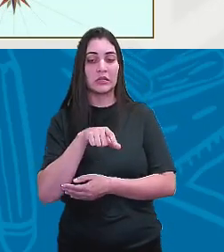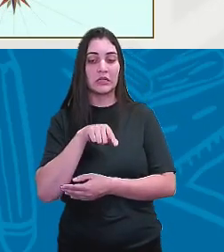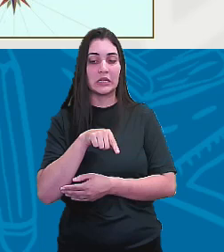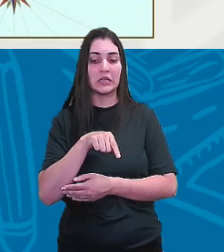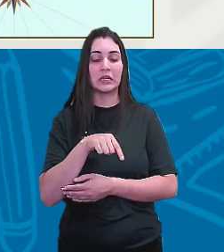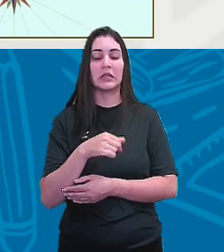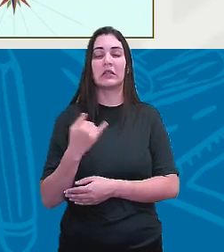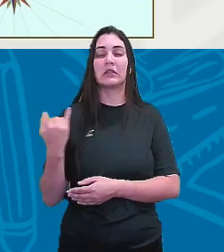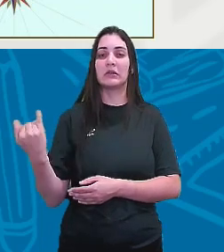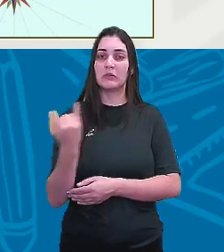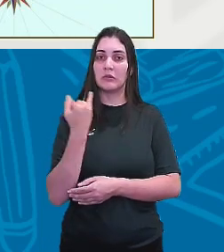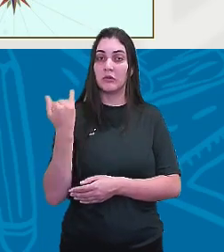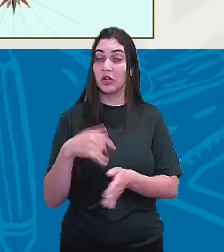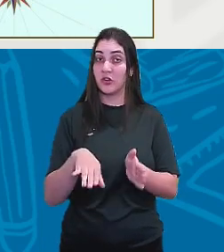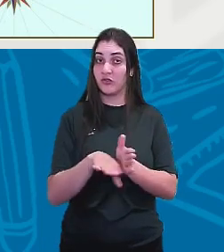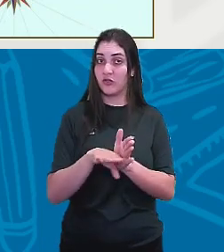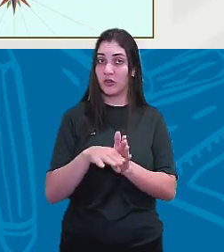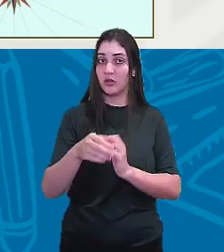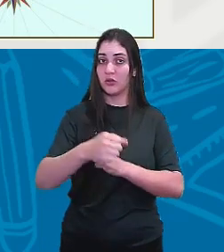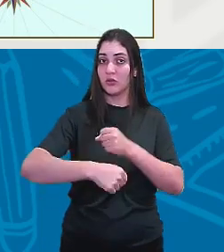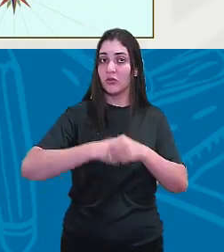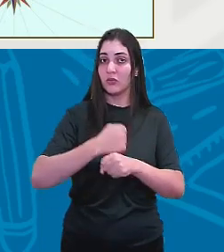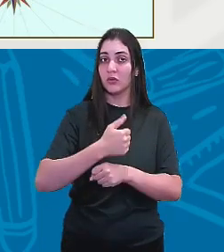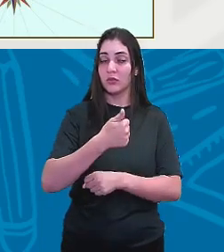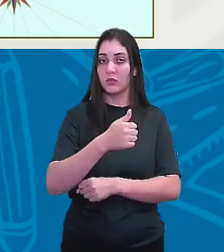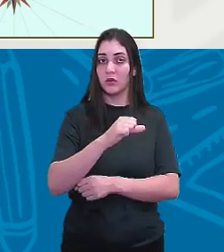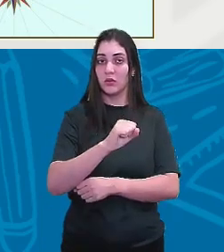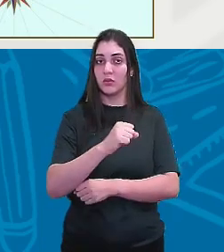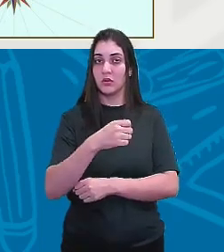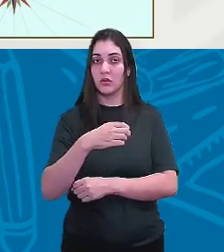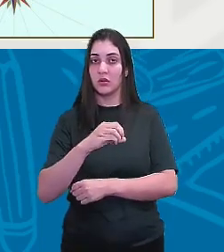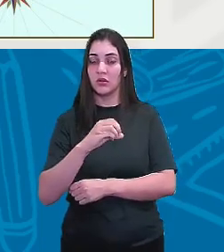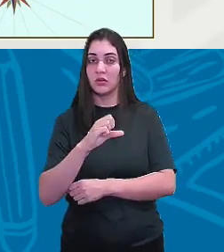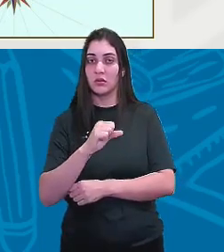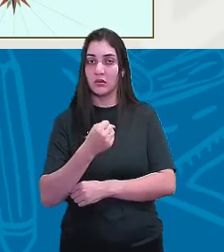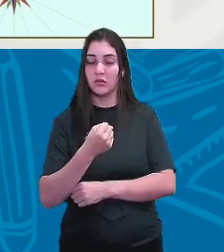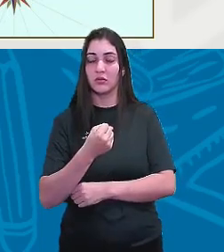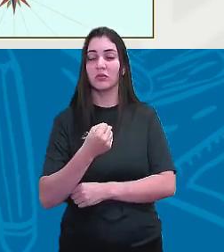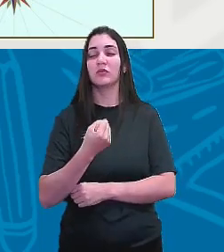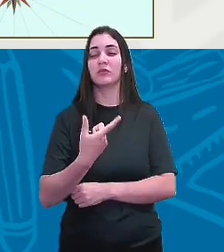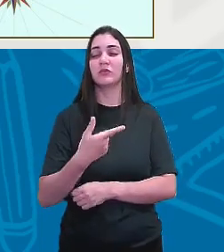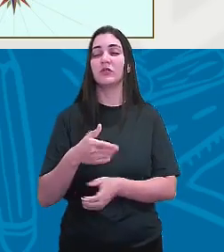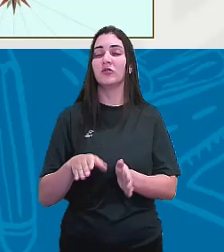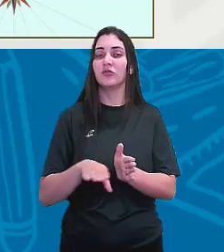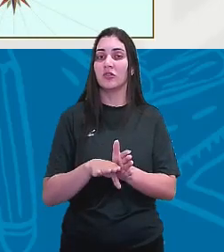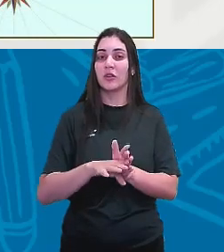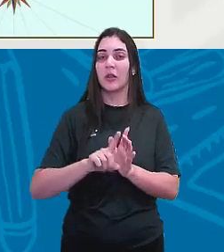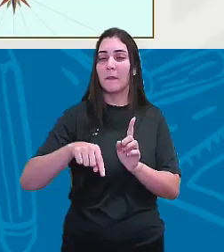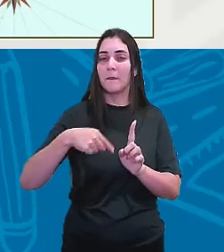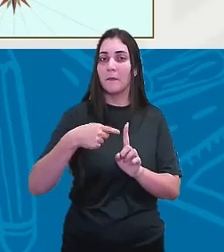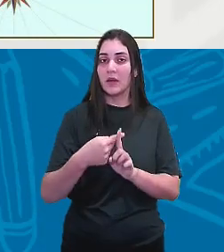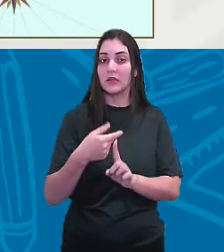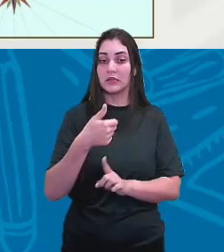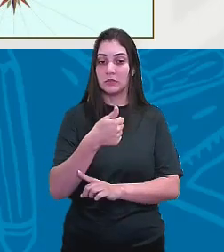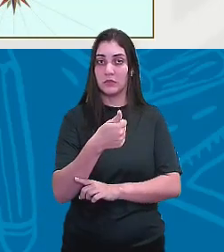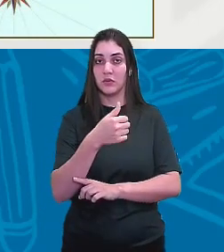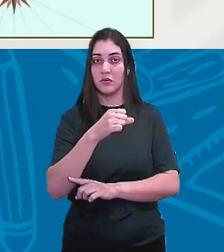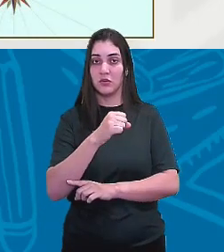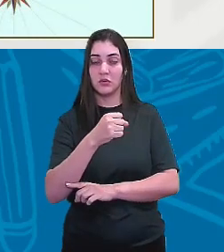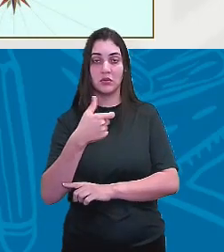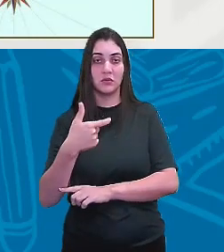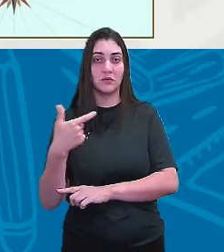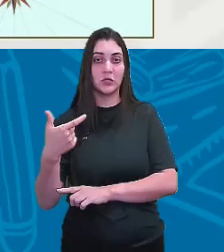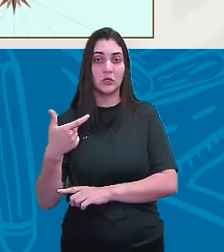olha, ela chegue em 1808, mas em 1822 desencadeia o processo de independência.